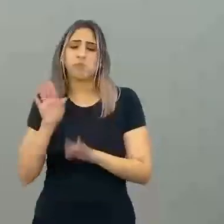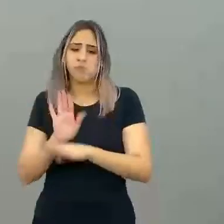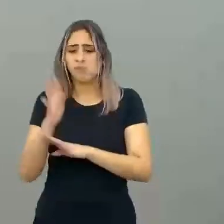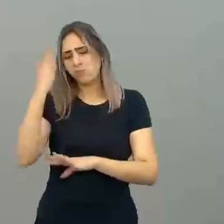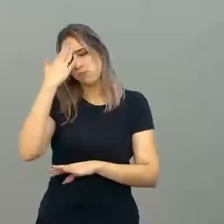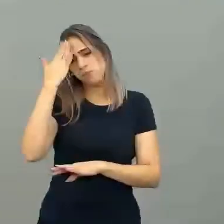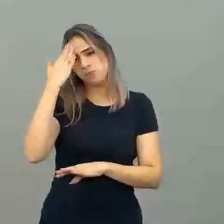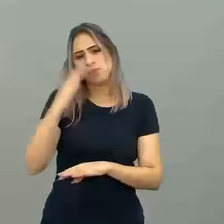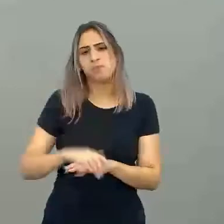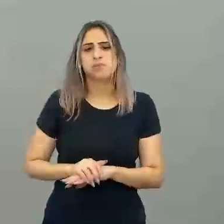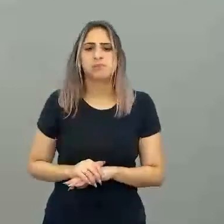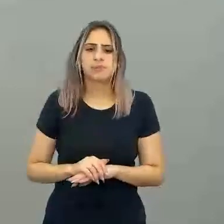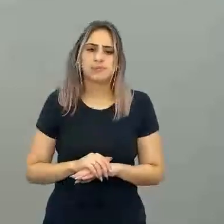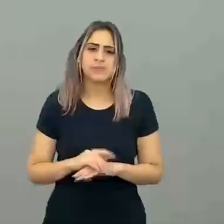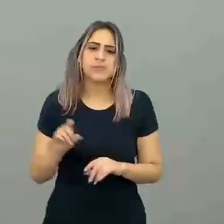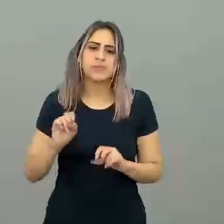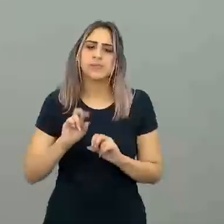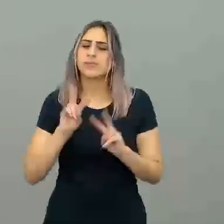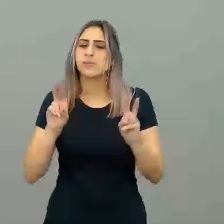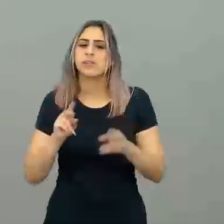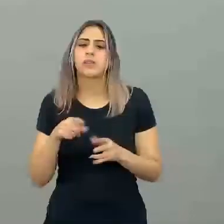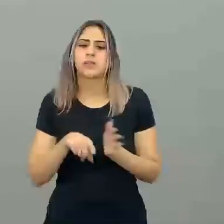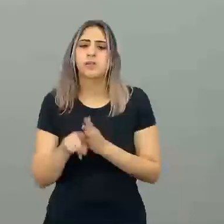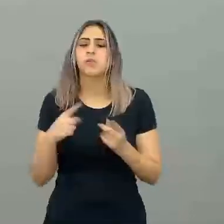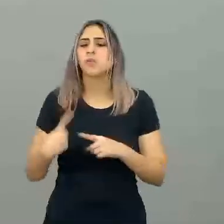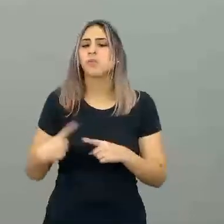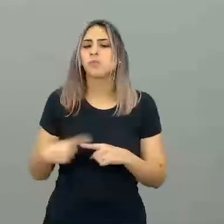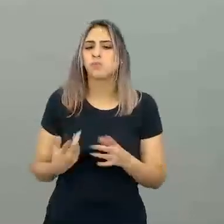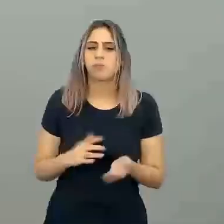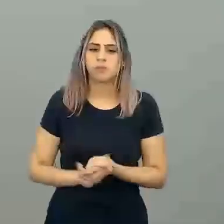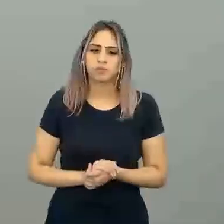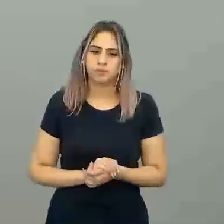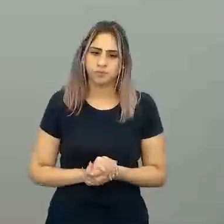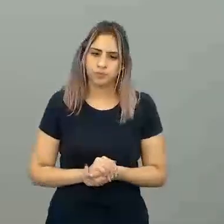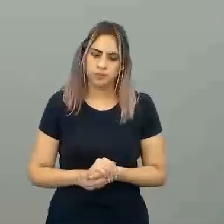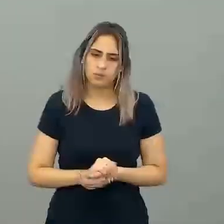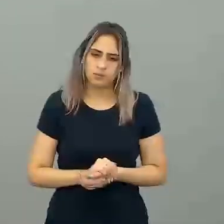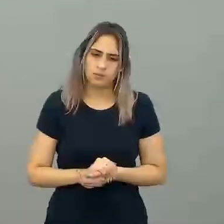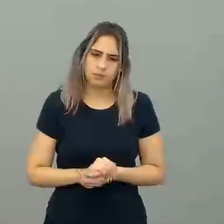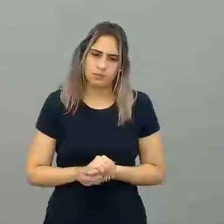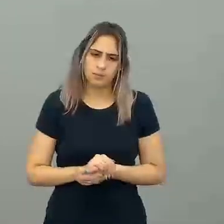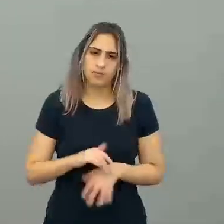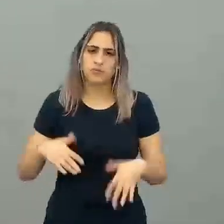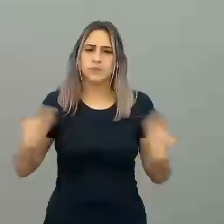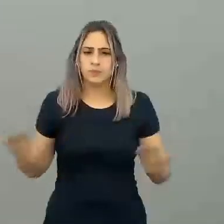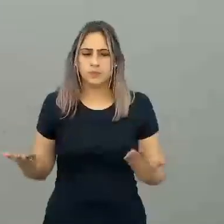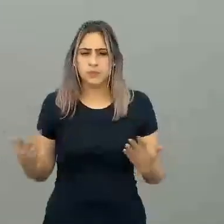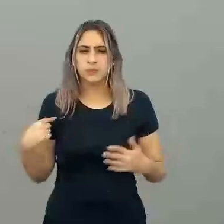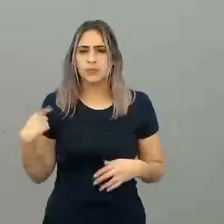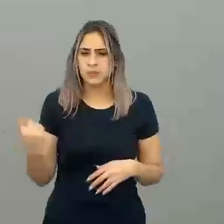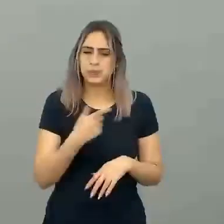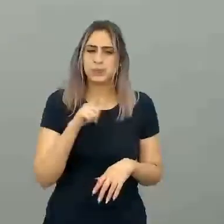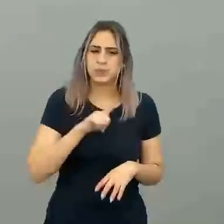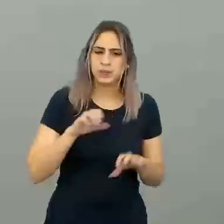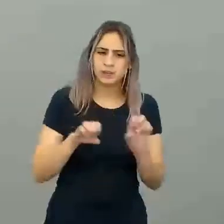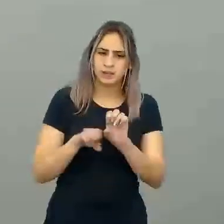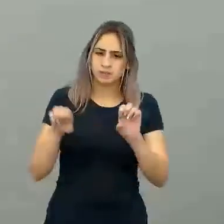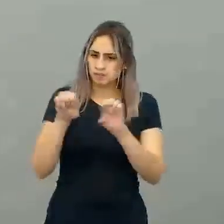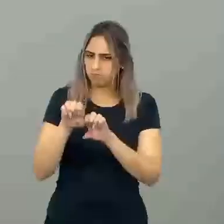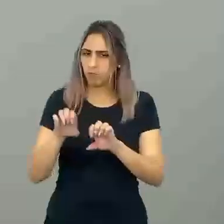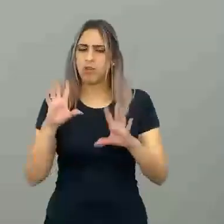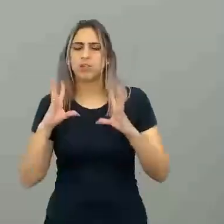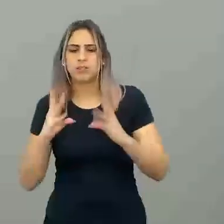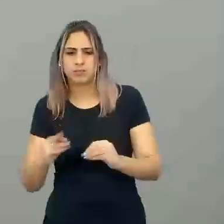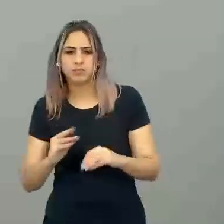a entender os porquês, sabe? O porquê que você chegou nesse ponto. E aí, a gente tem a estruturação